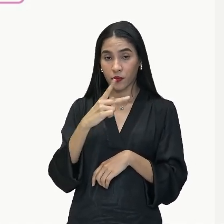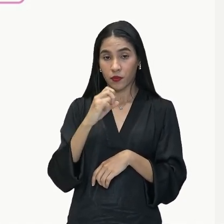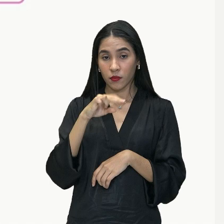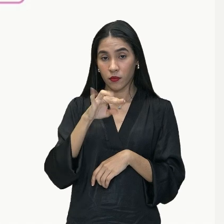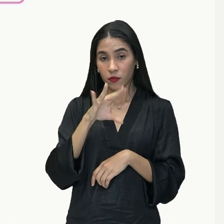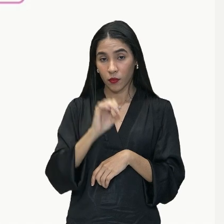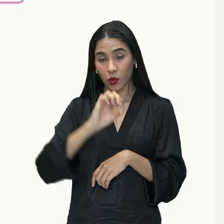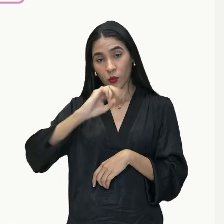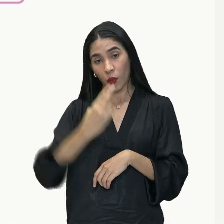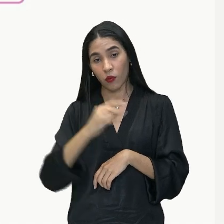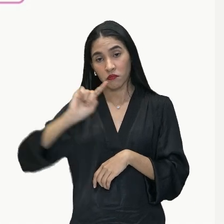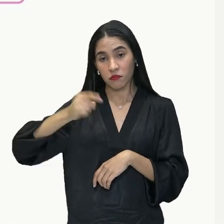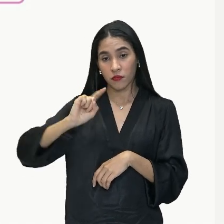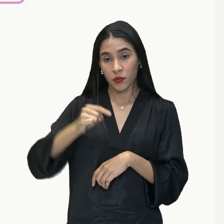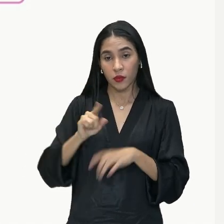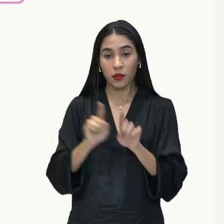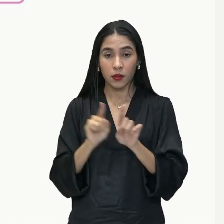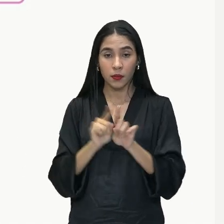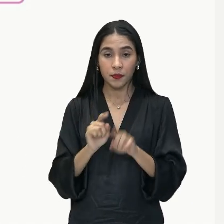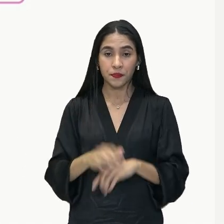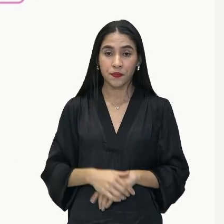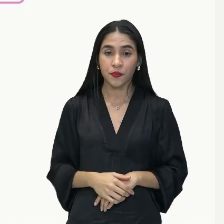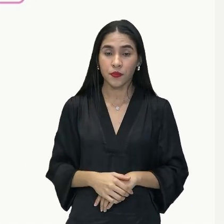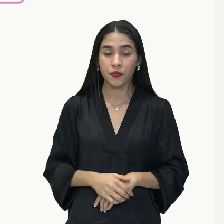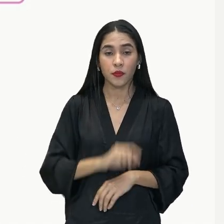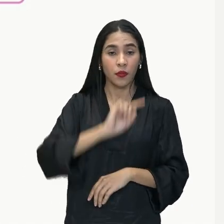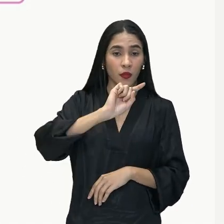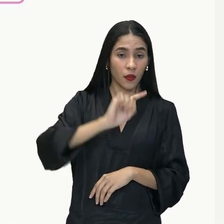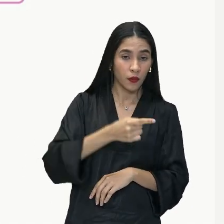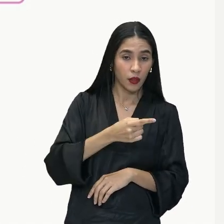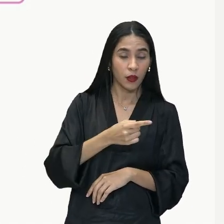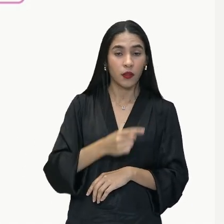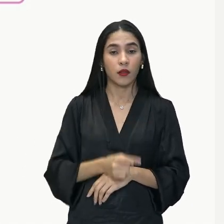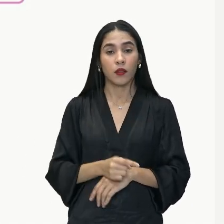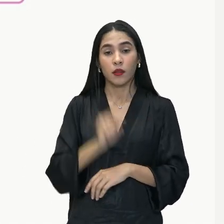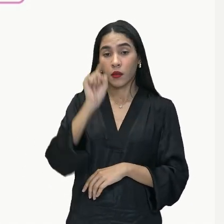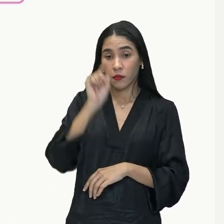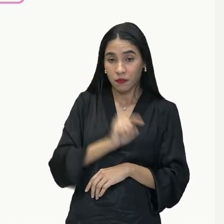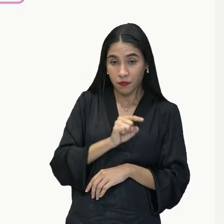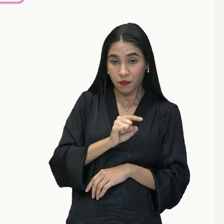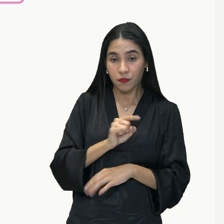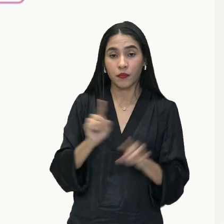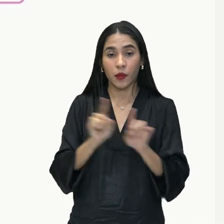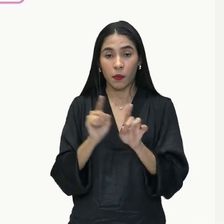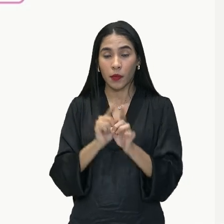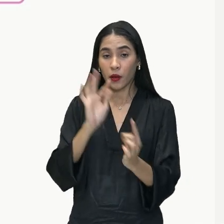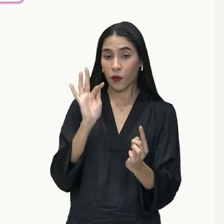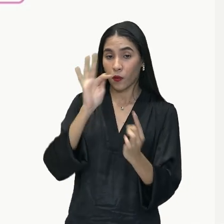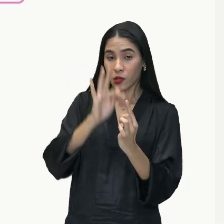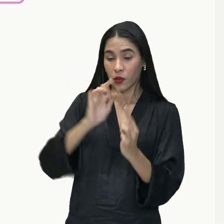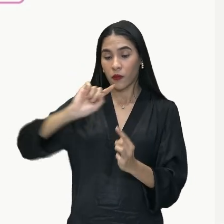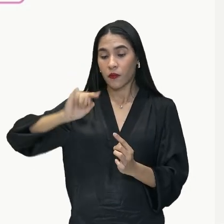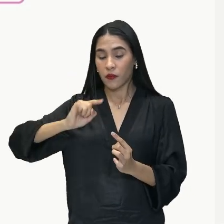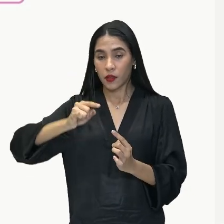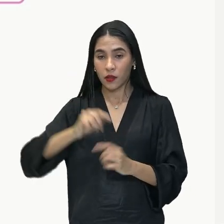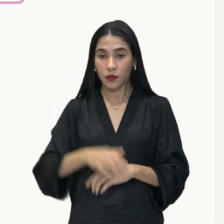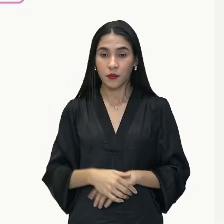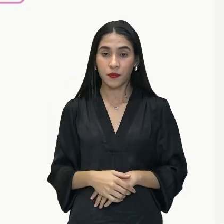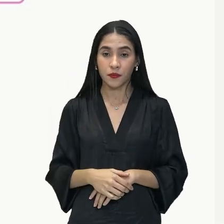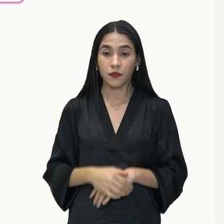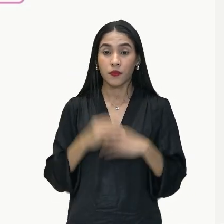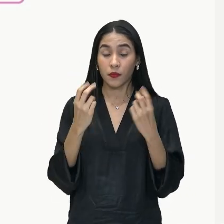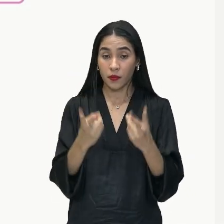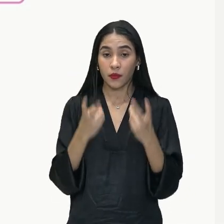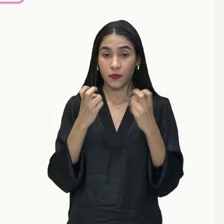vírgulas também podem ser utilizadas, ok? Vírgulas ou traços também com a função de vírgula, certo, gente? E